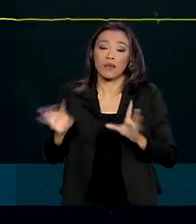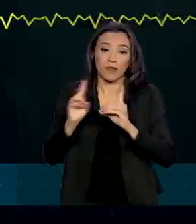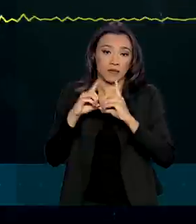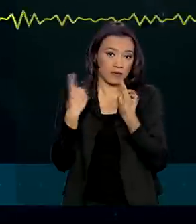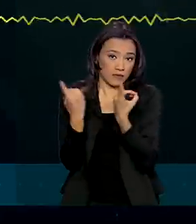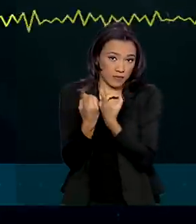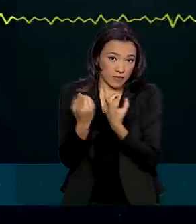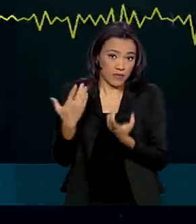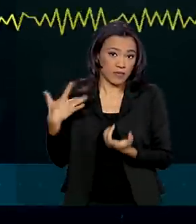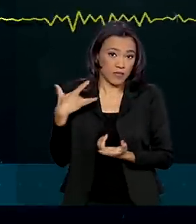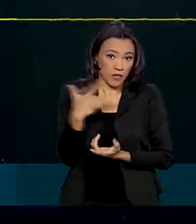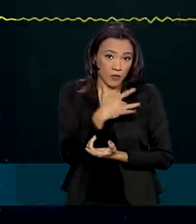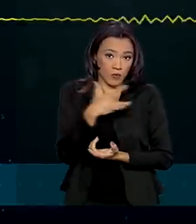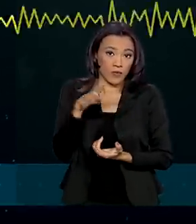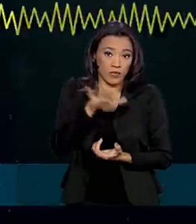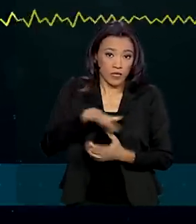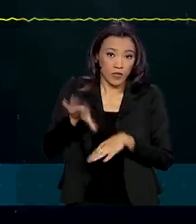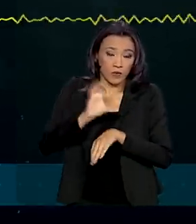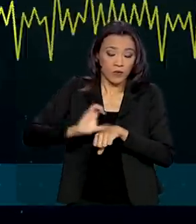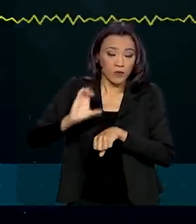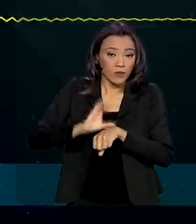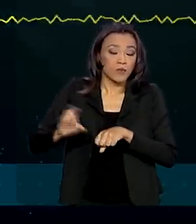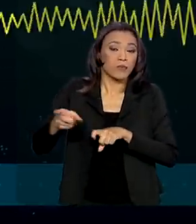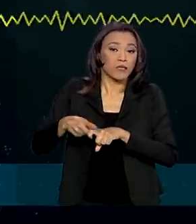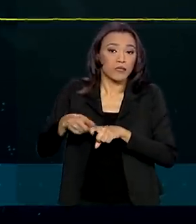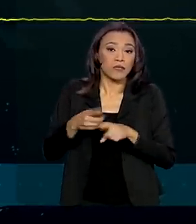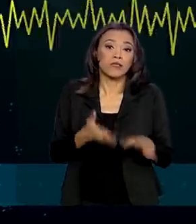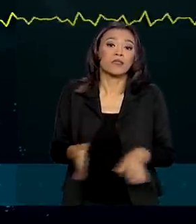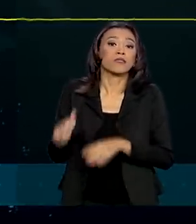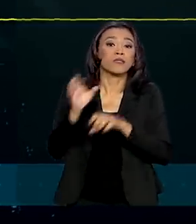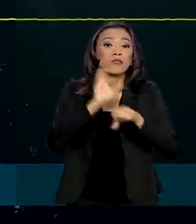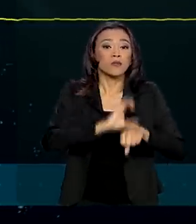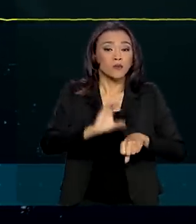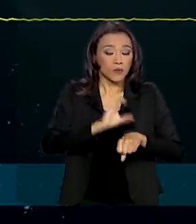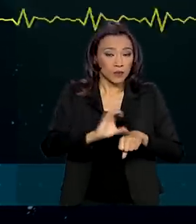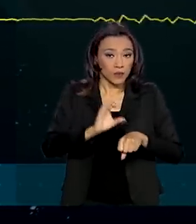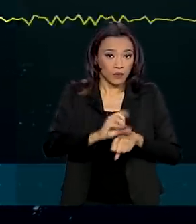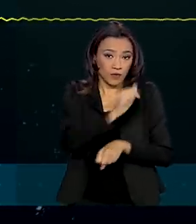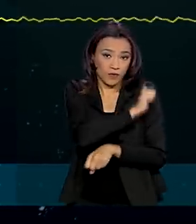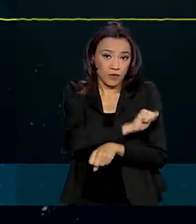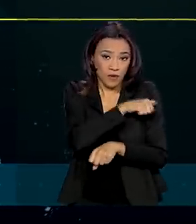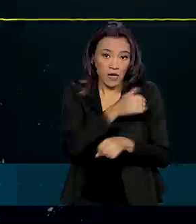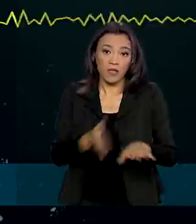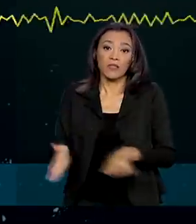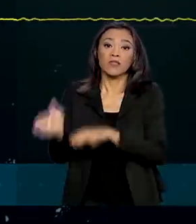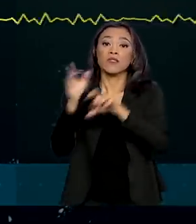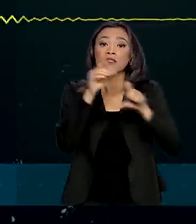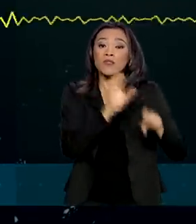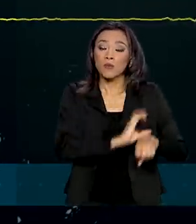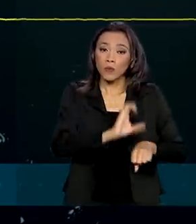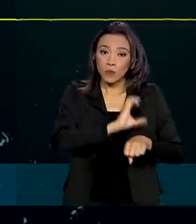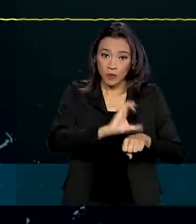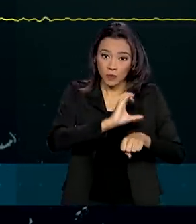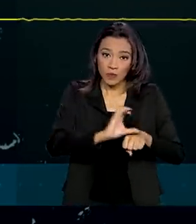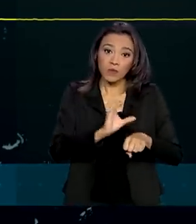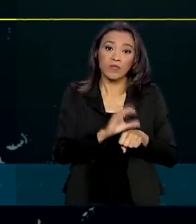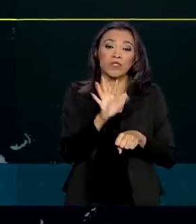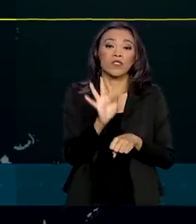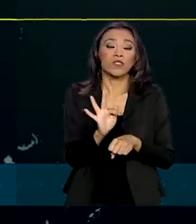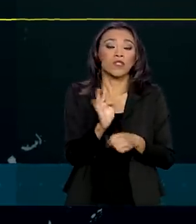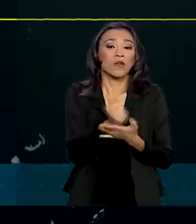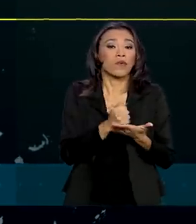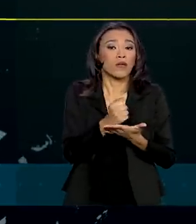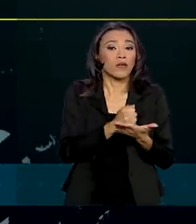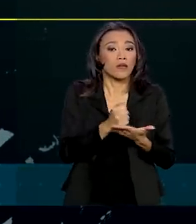carreiras de medicina, enfermagem, farmacologia. E esses estudantes, principalmente no final do curso, eles